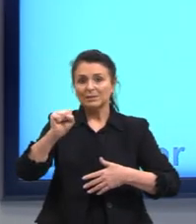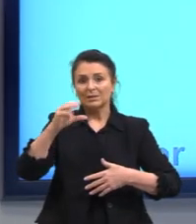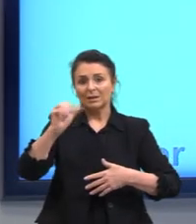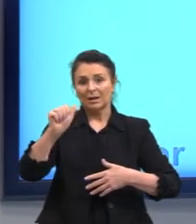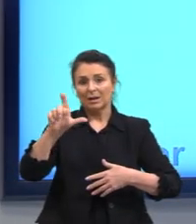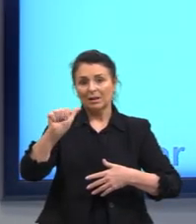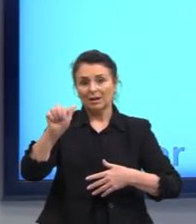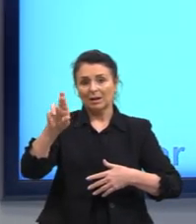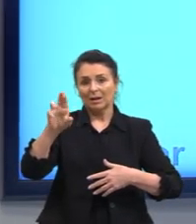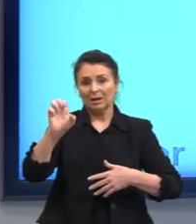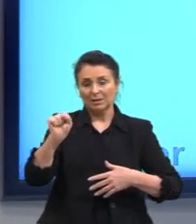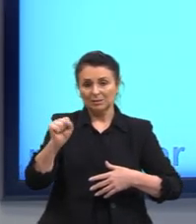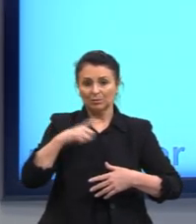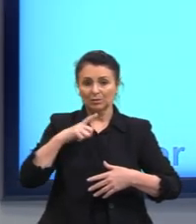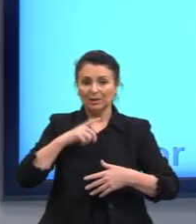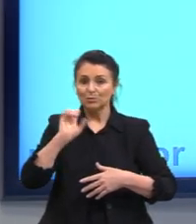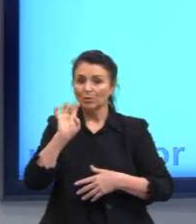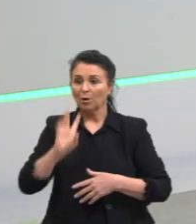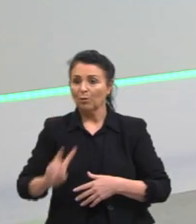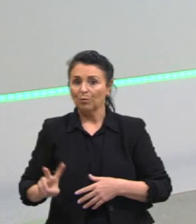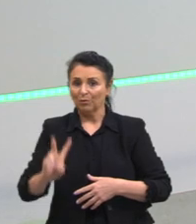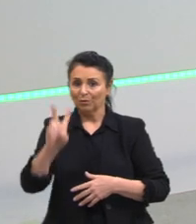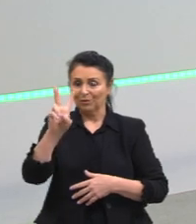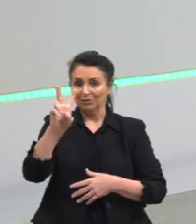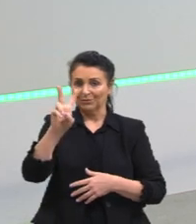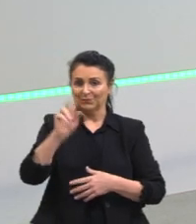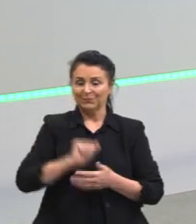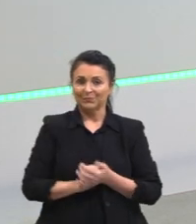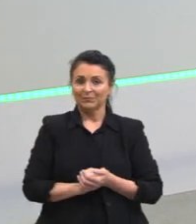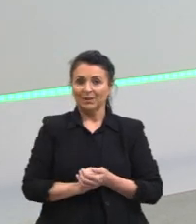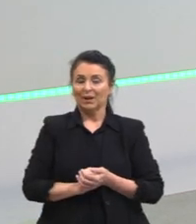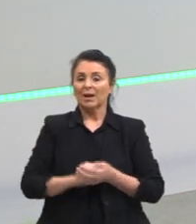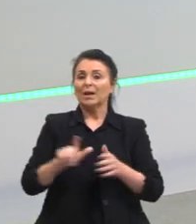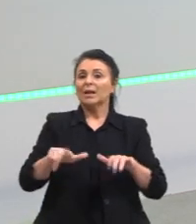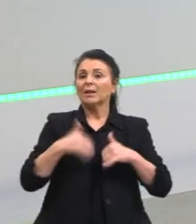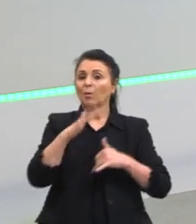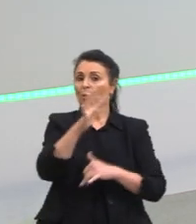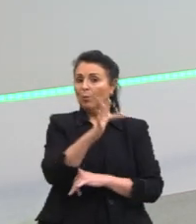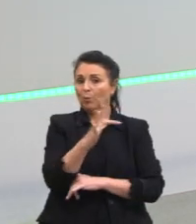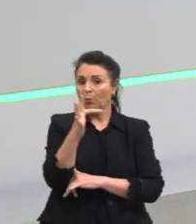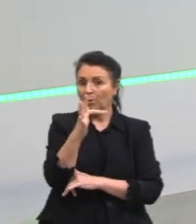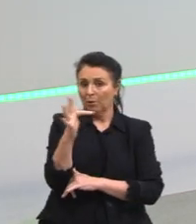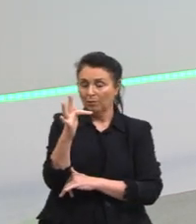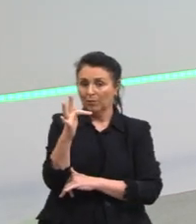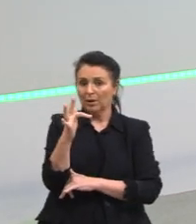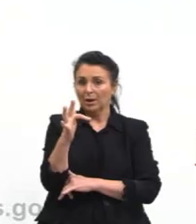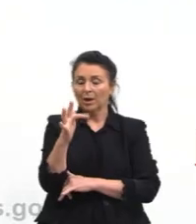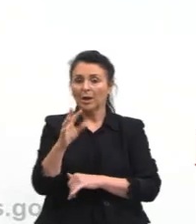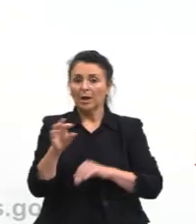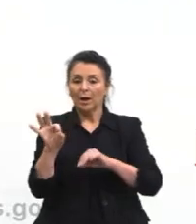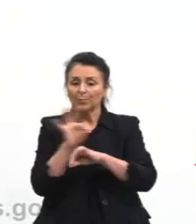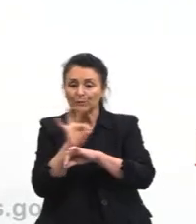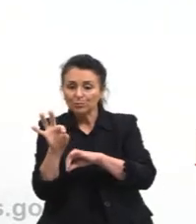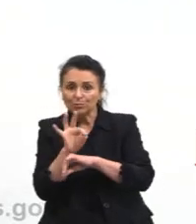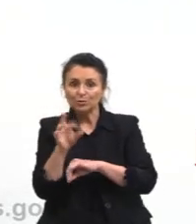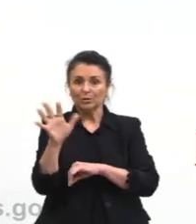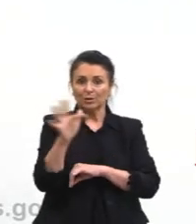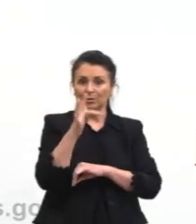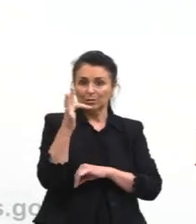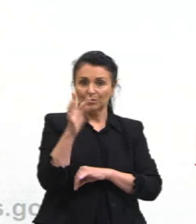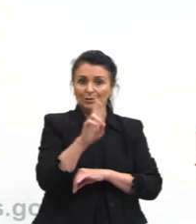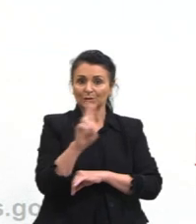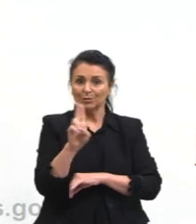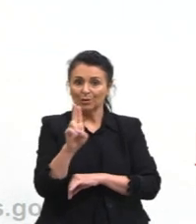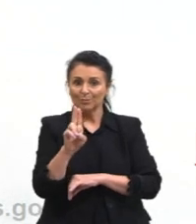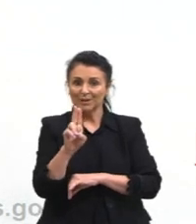tá? Onde a gente só vai ter o valor. A força, então, a unidade de medida da força ganhou justamente o nome